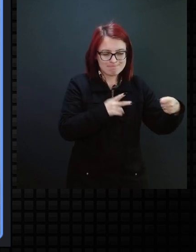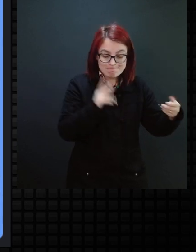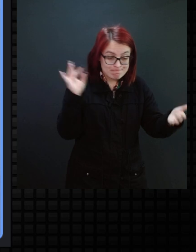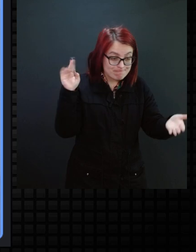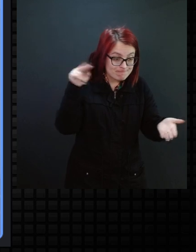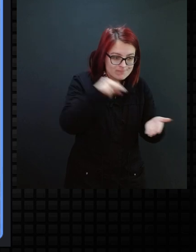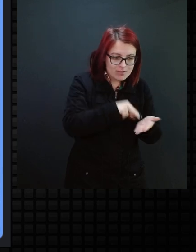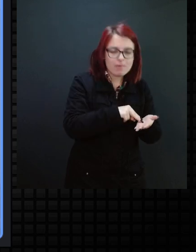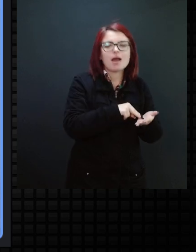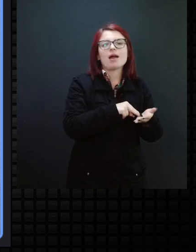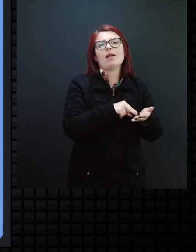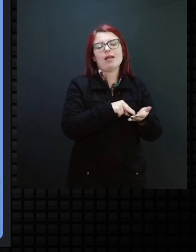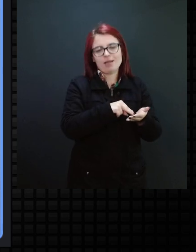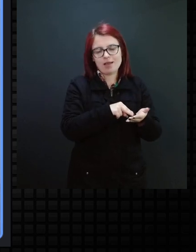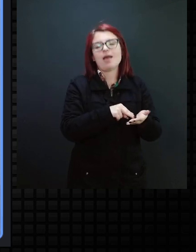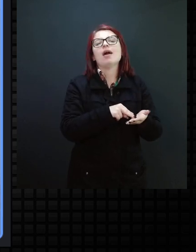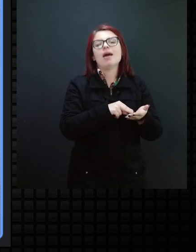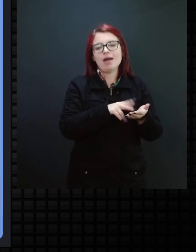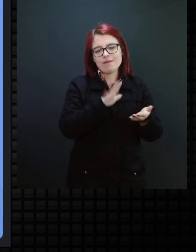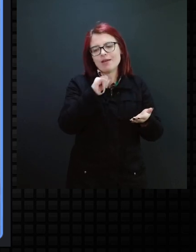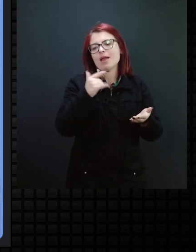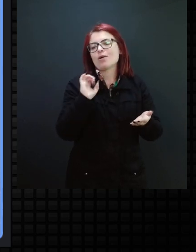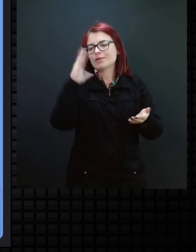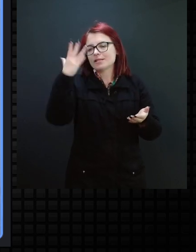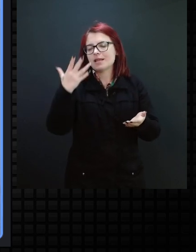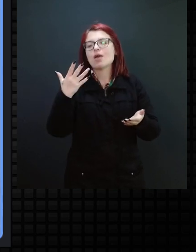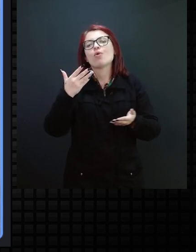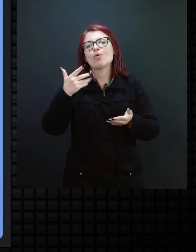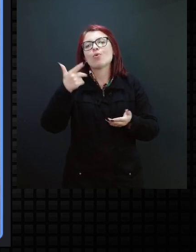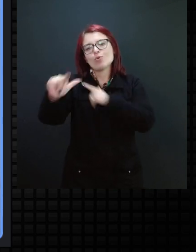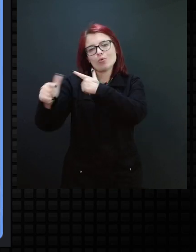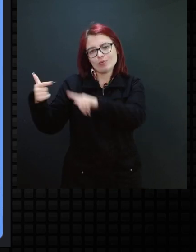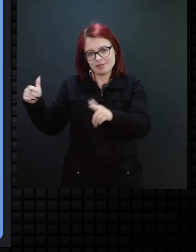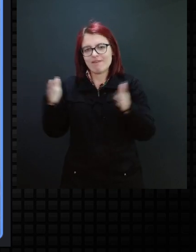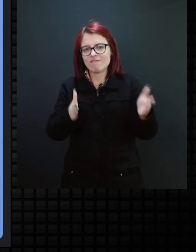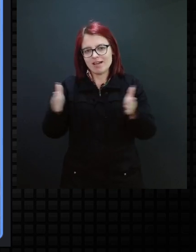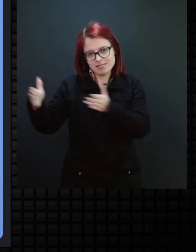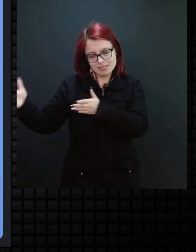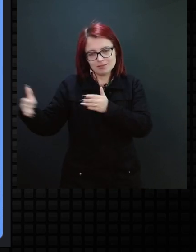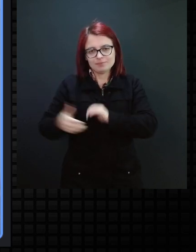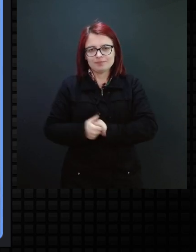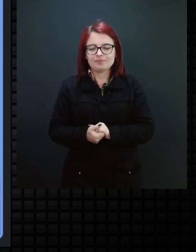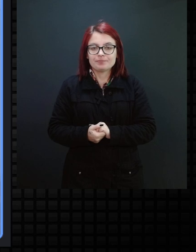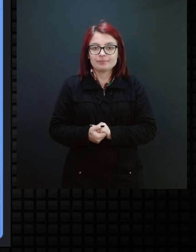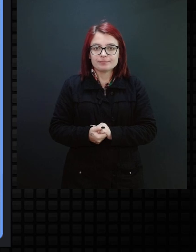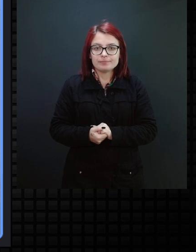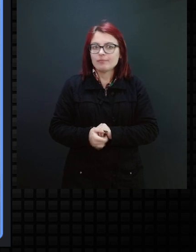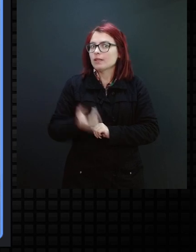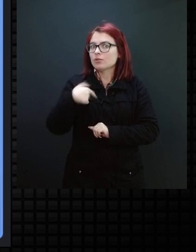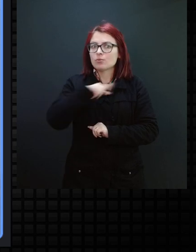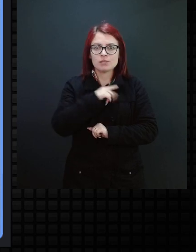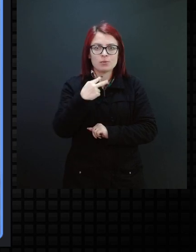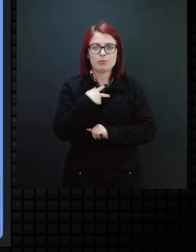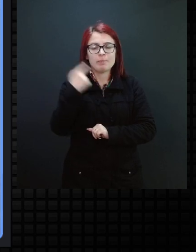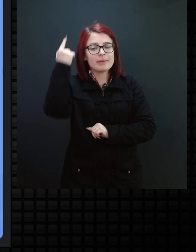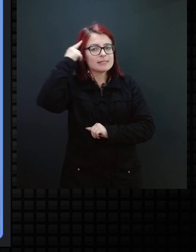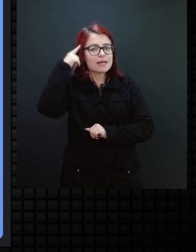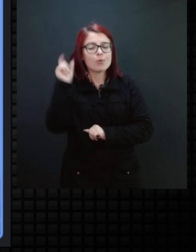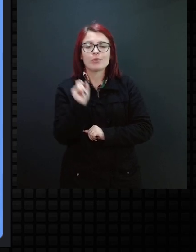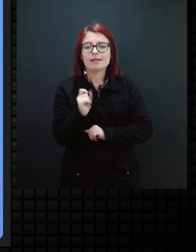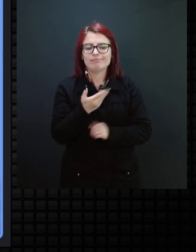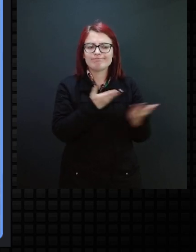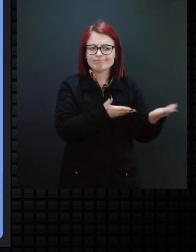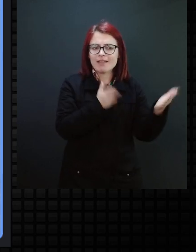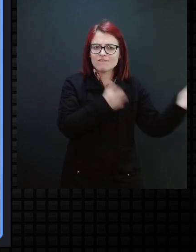Então, olha só a importância dessa fase bem estabelecida. E eu não posso pensar, professor, nessas